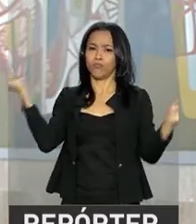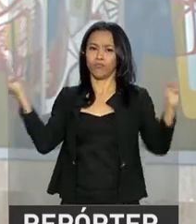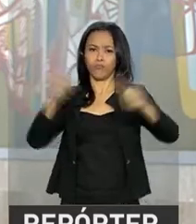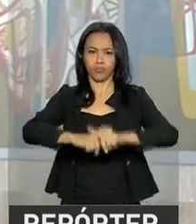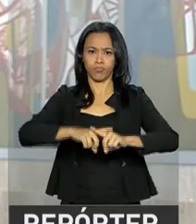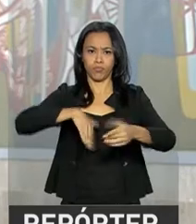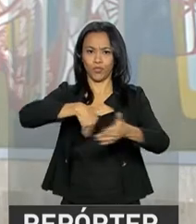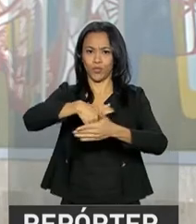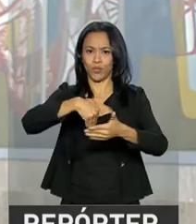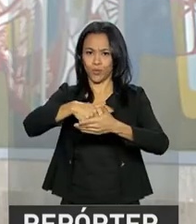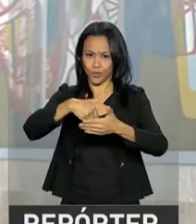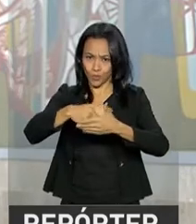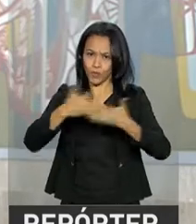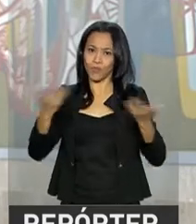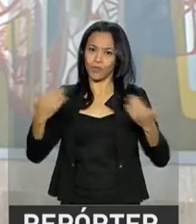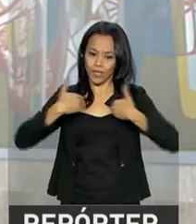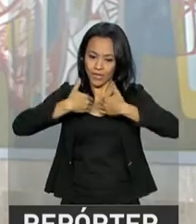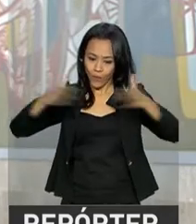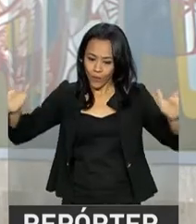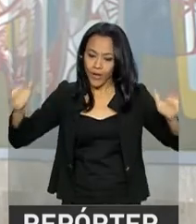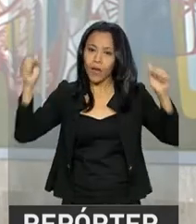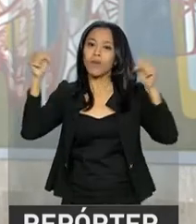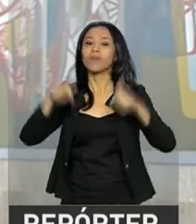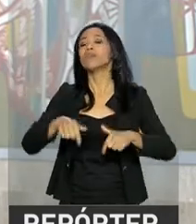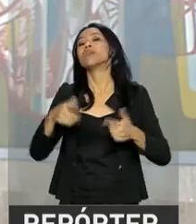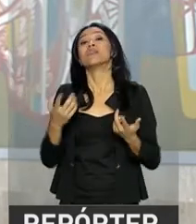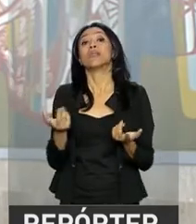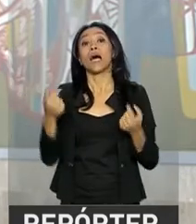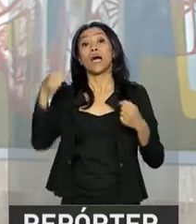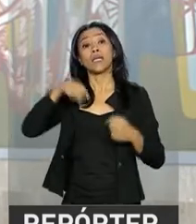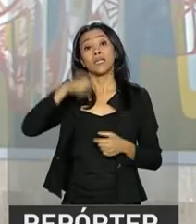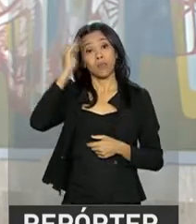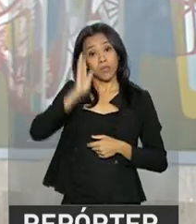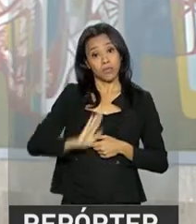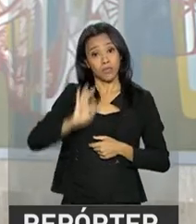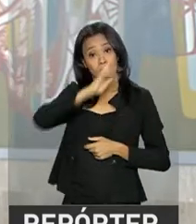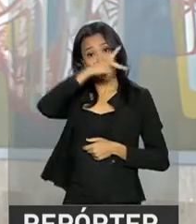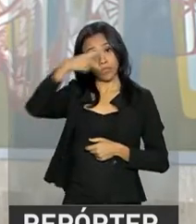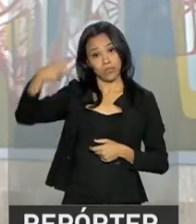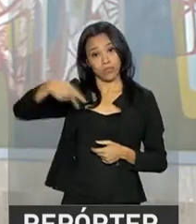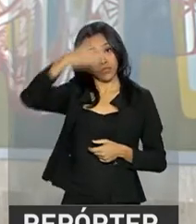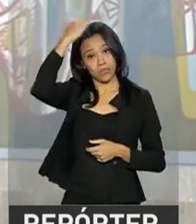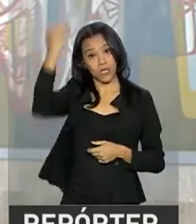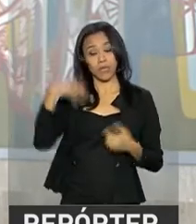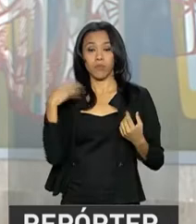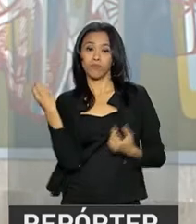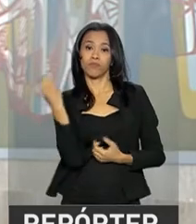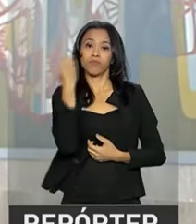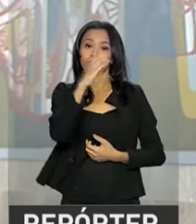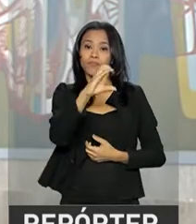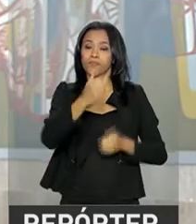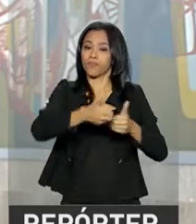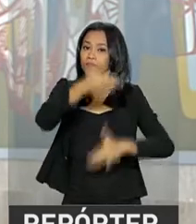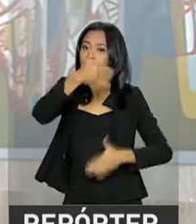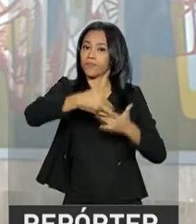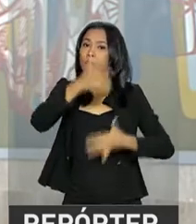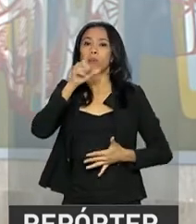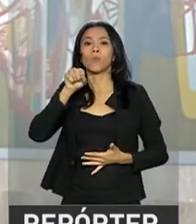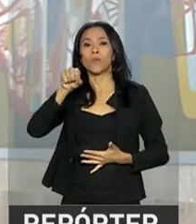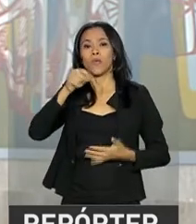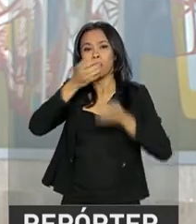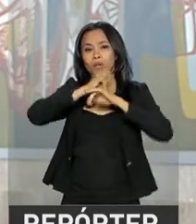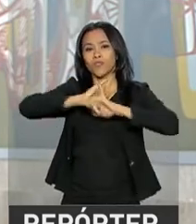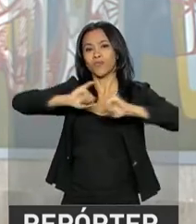Rússia e Arábia Saudita. Aqui no Brasil, o presidente Michel Temer publicou nas redes sociais uma